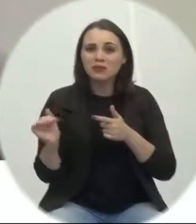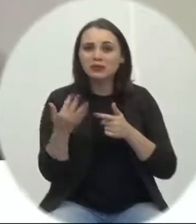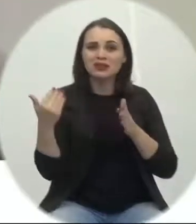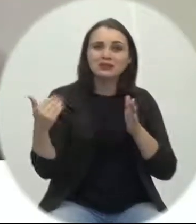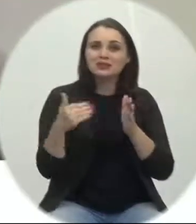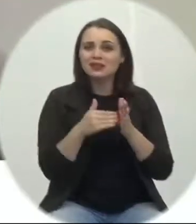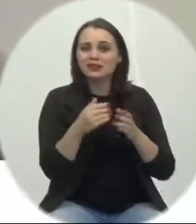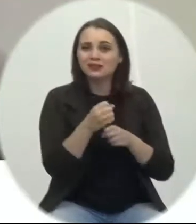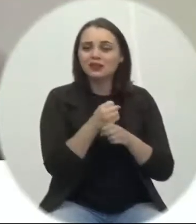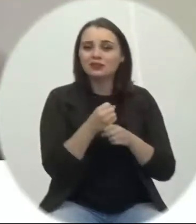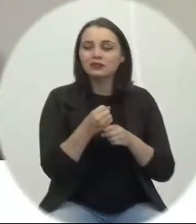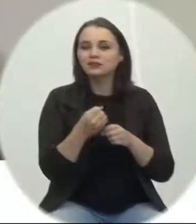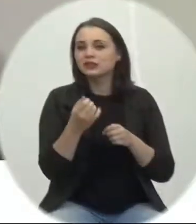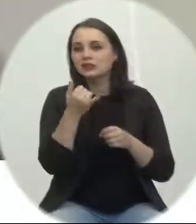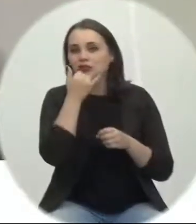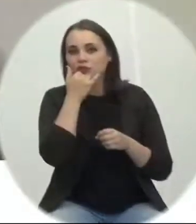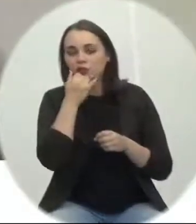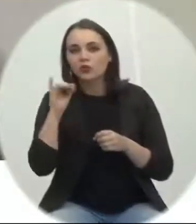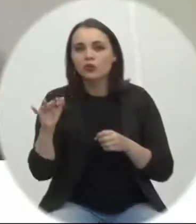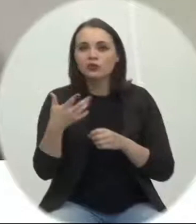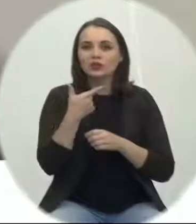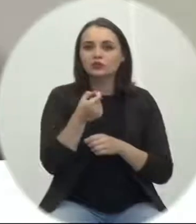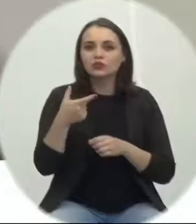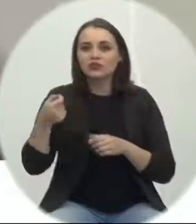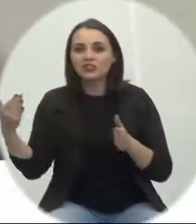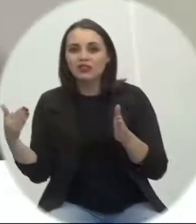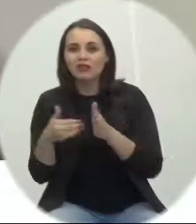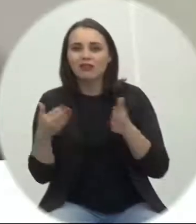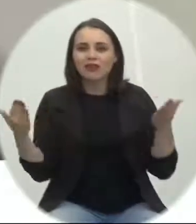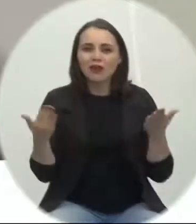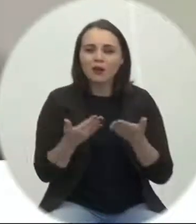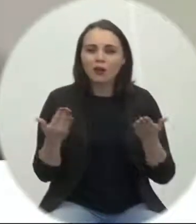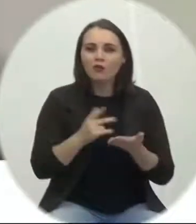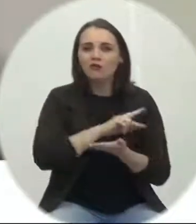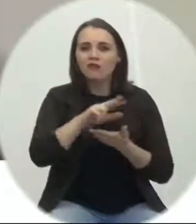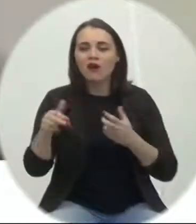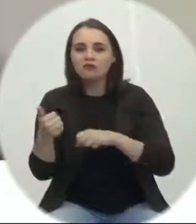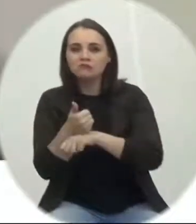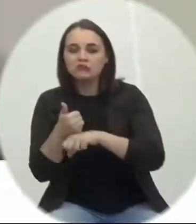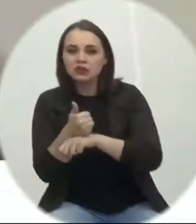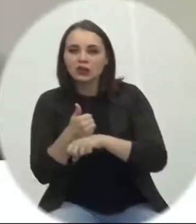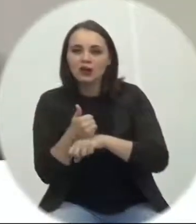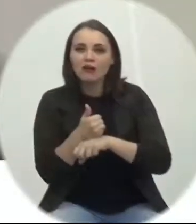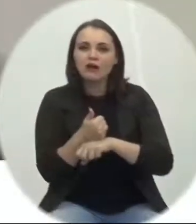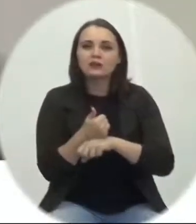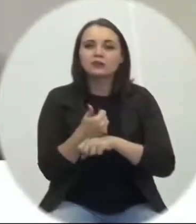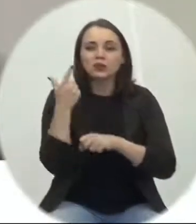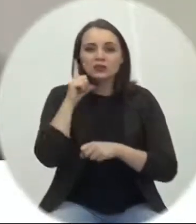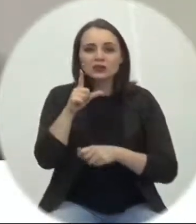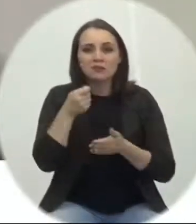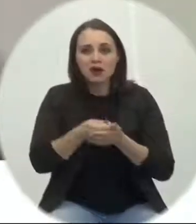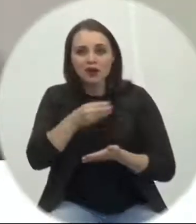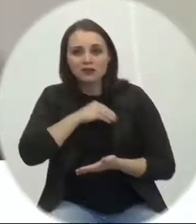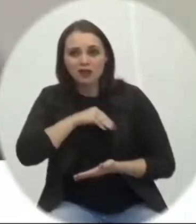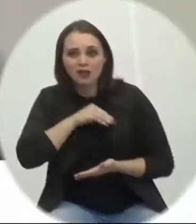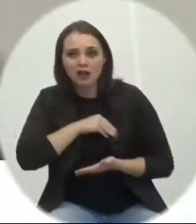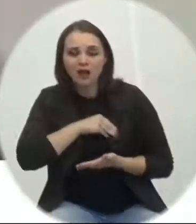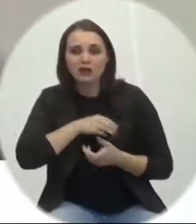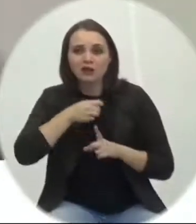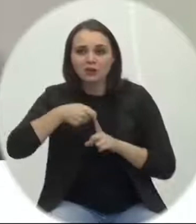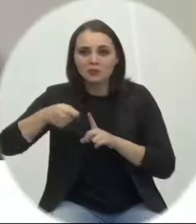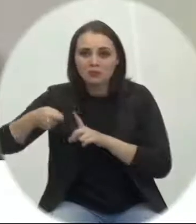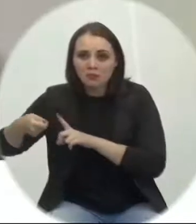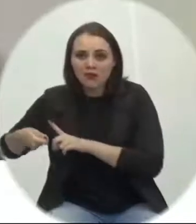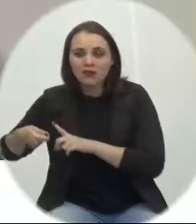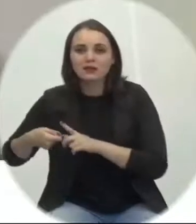muitos já demitiram muitos funcionários, outros que têm funcionários que estão pagando parceladamente o salário, por não ter condições